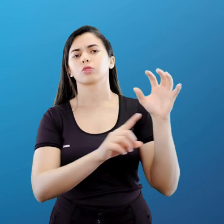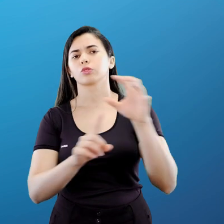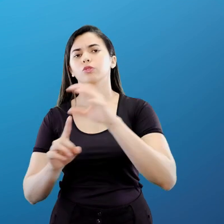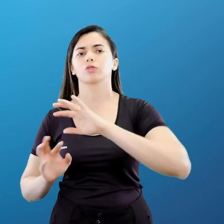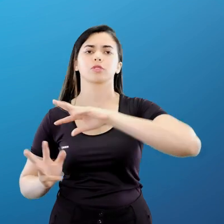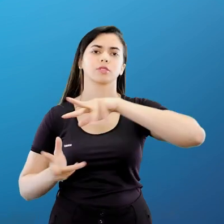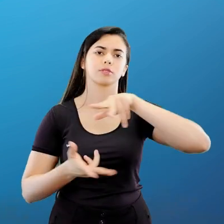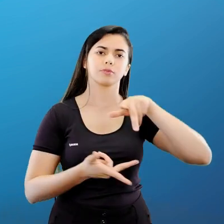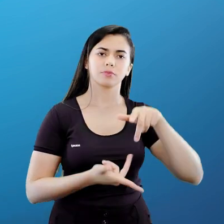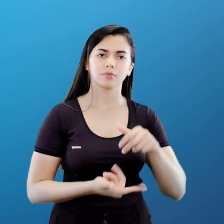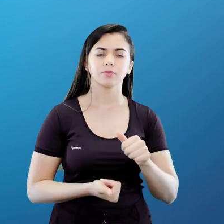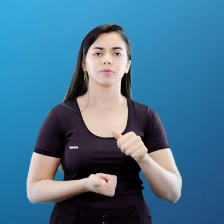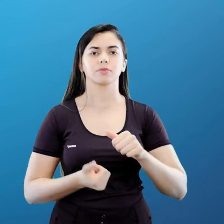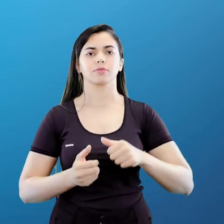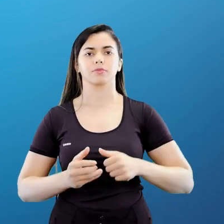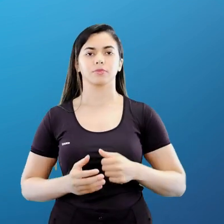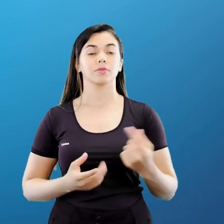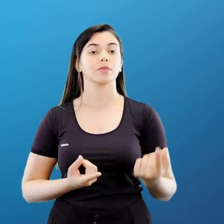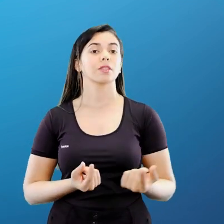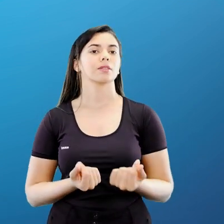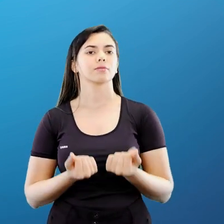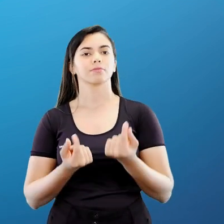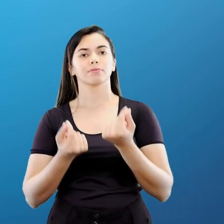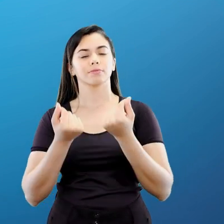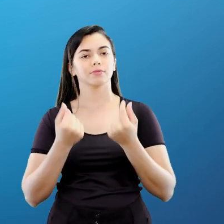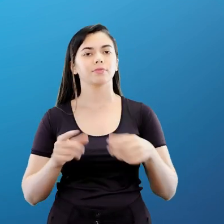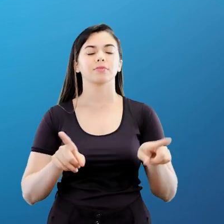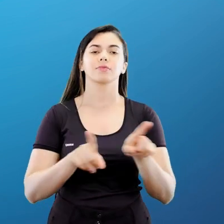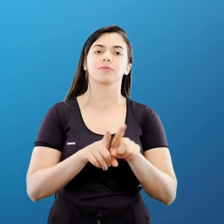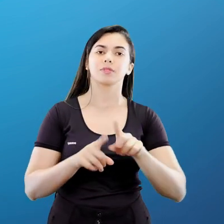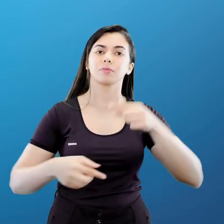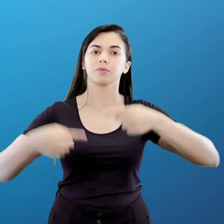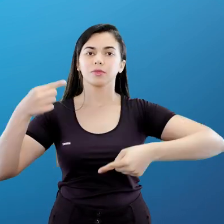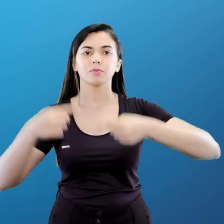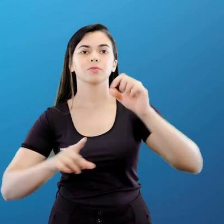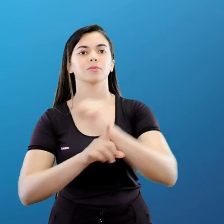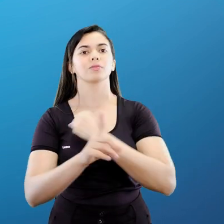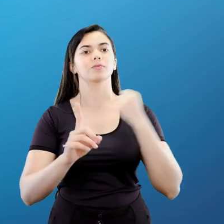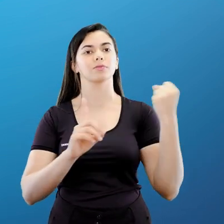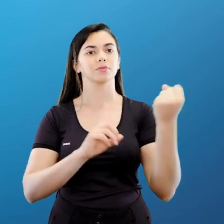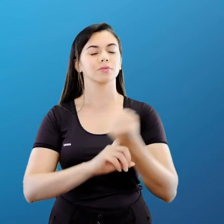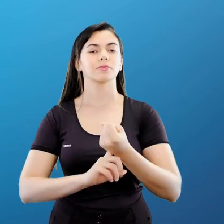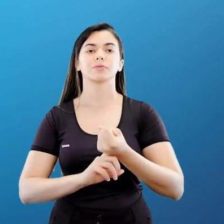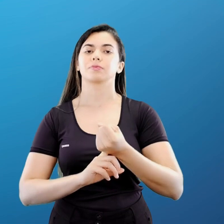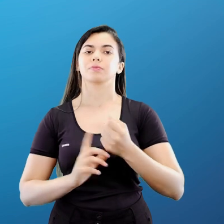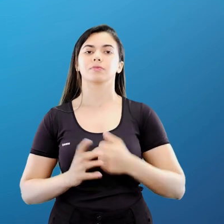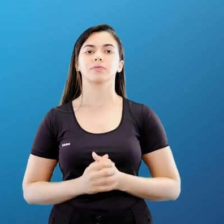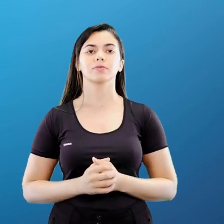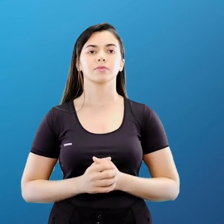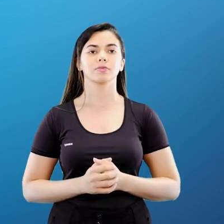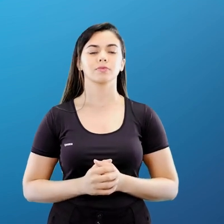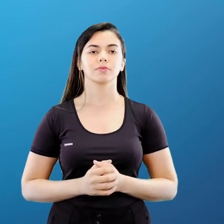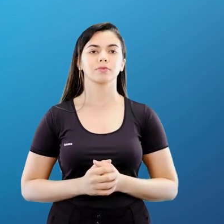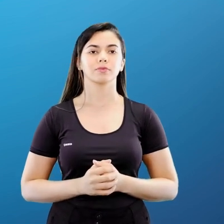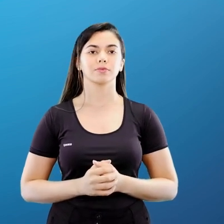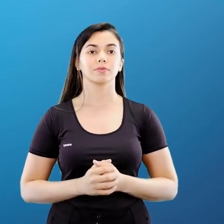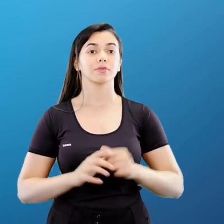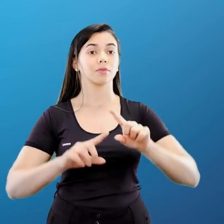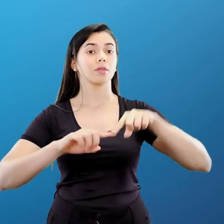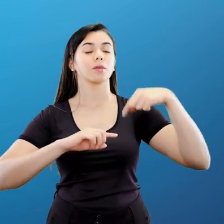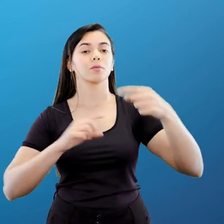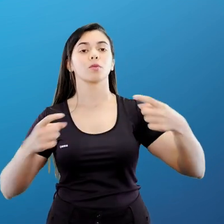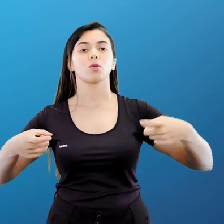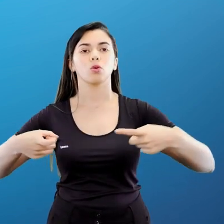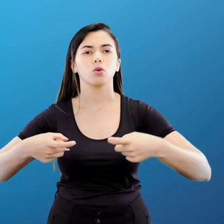certa influência econômica, política, social, etc. Após o fim